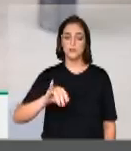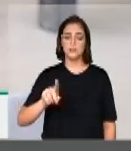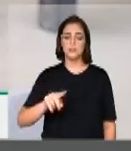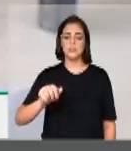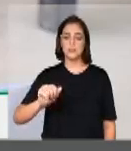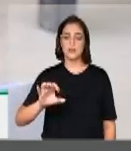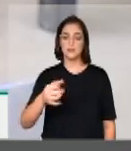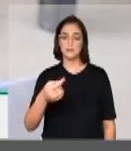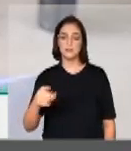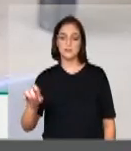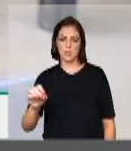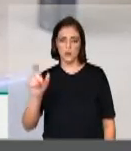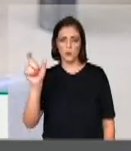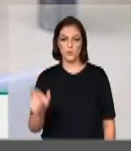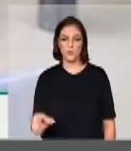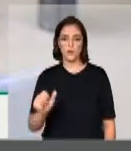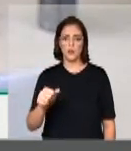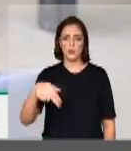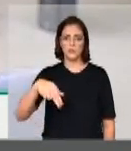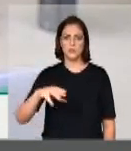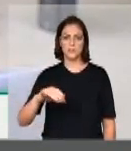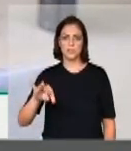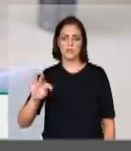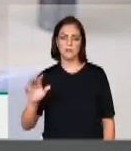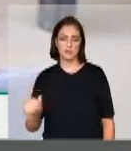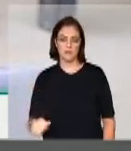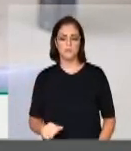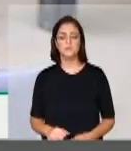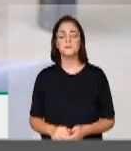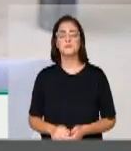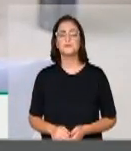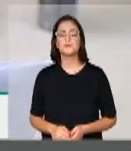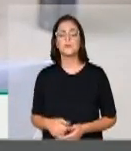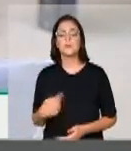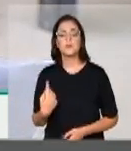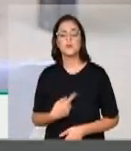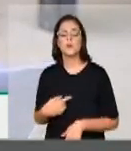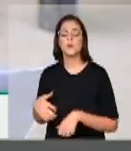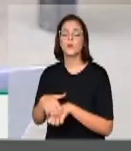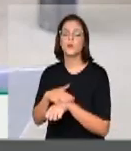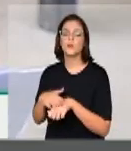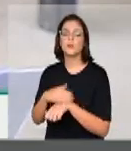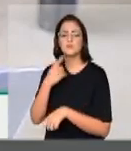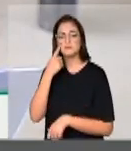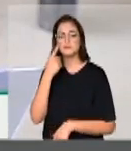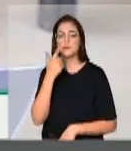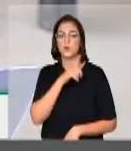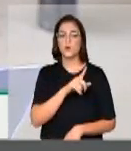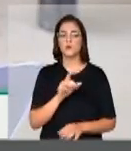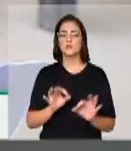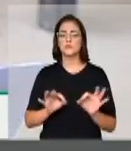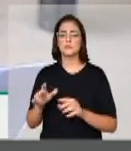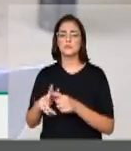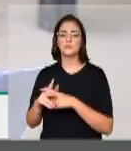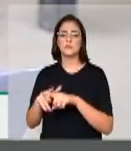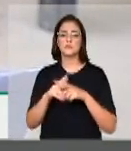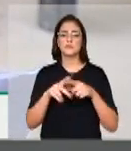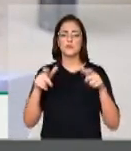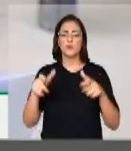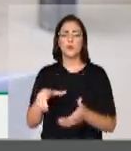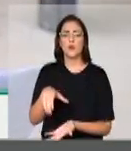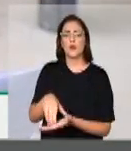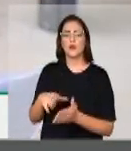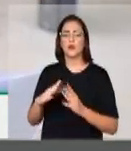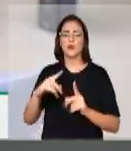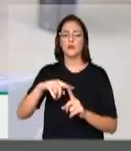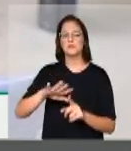e já está em processo de restauro o Santuário de São José de Anchieta, lá no município de Anchieta, no Espírito Santo, aproximadamente 6 milhões de